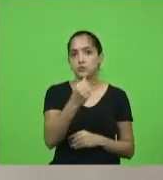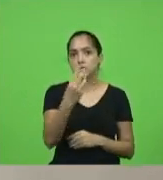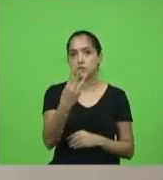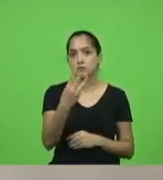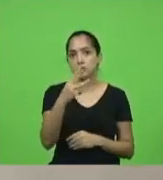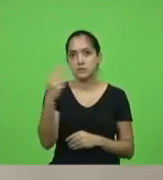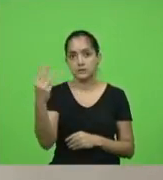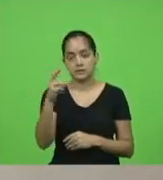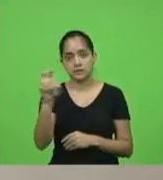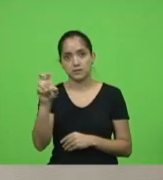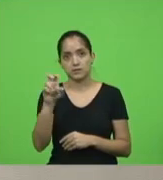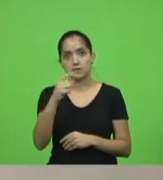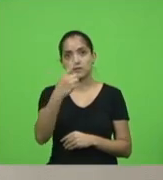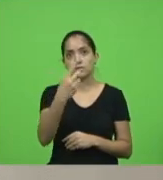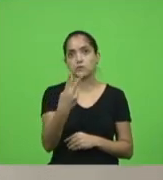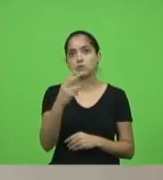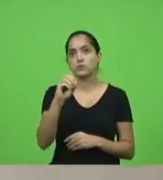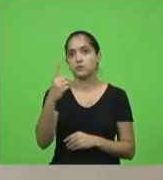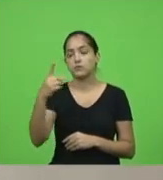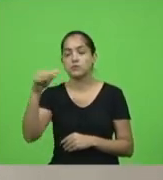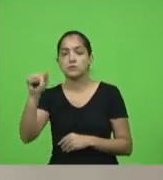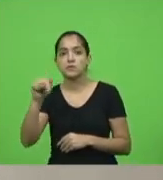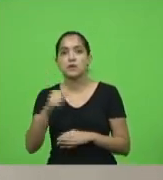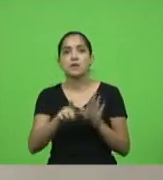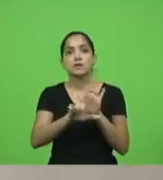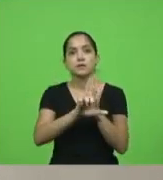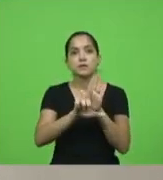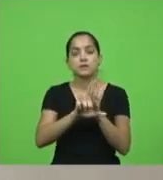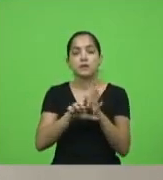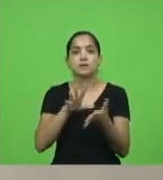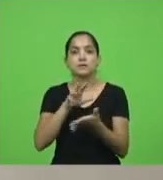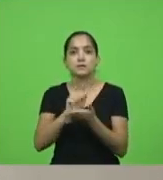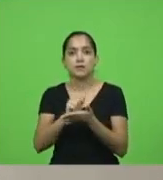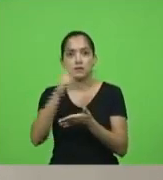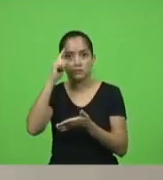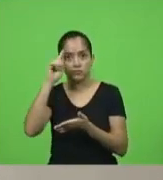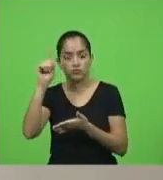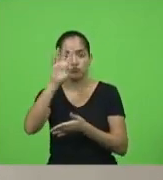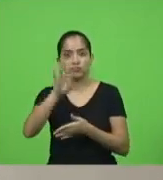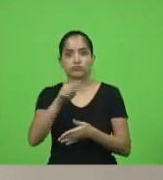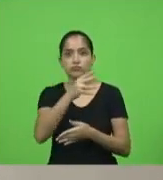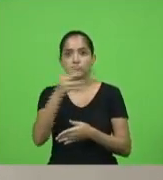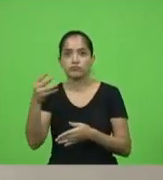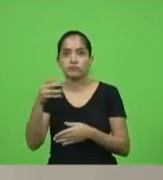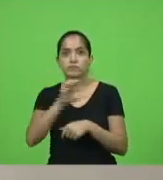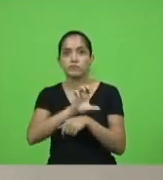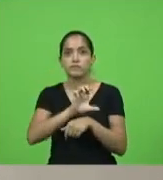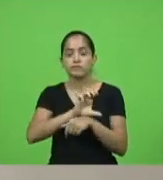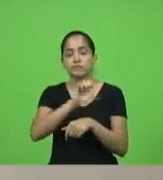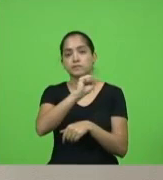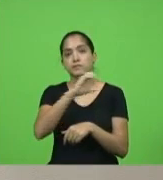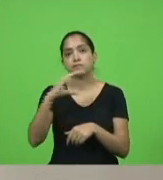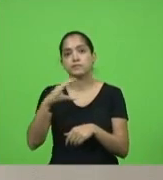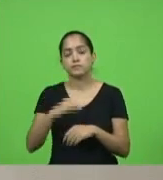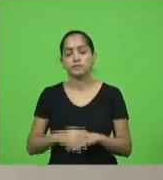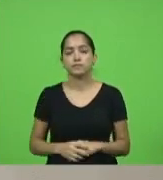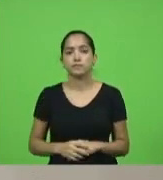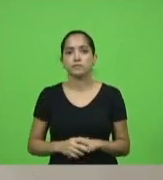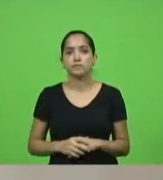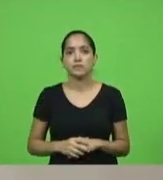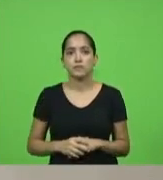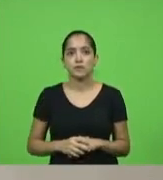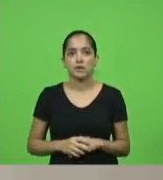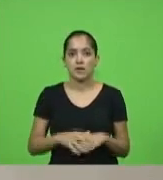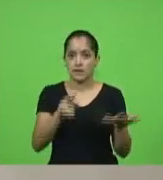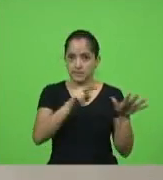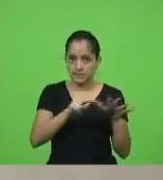que consolida as leis que dispõe sobre a instituição de datas e festividades alusivas no âmbito do estado de Santa Catarina para instituir a